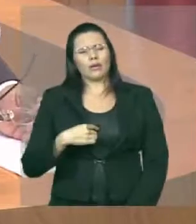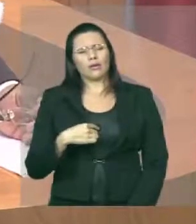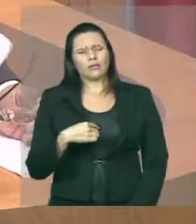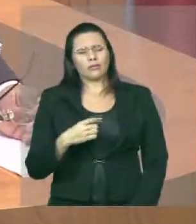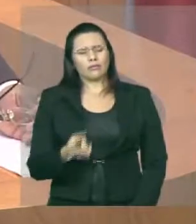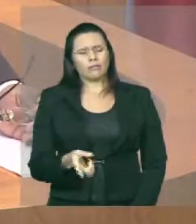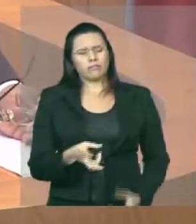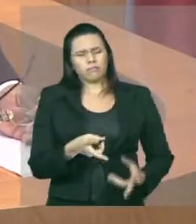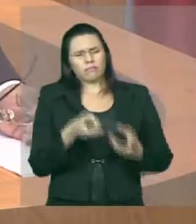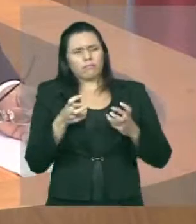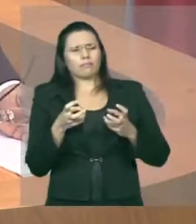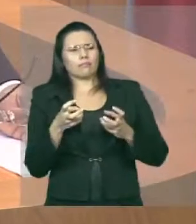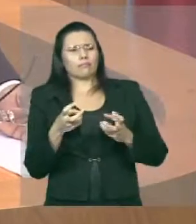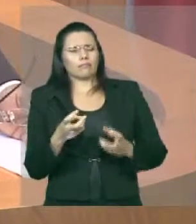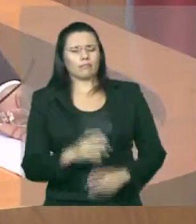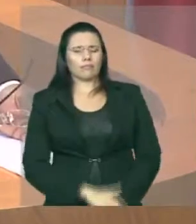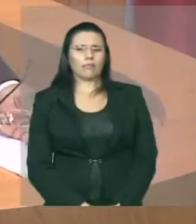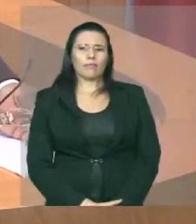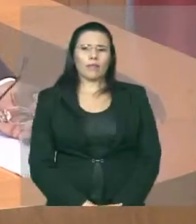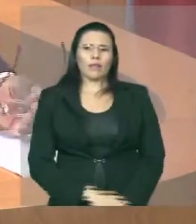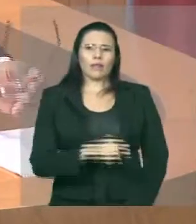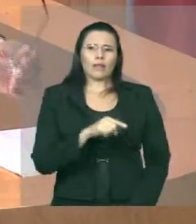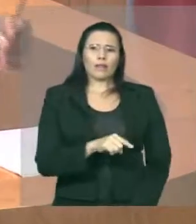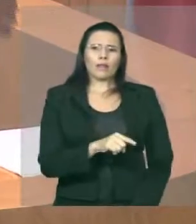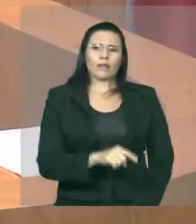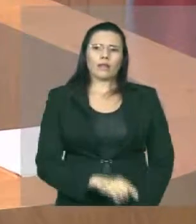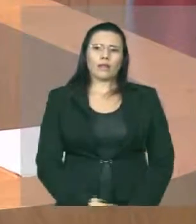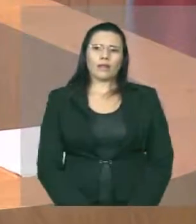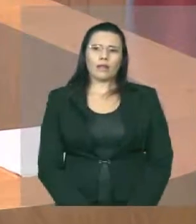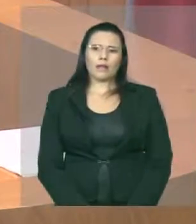soldado Diego não queria ir para a famosa Serra Negra.